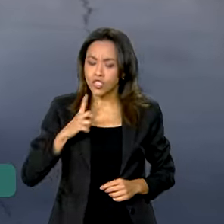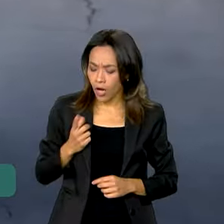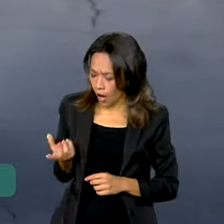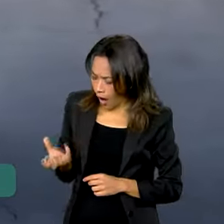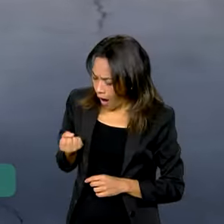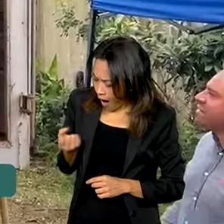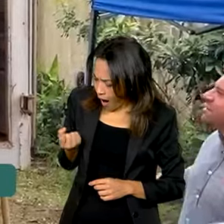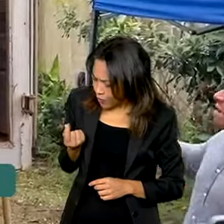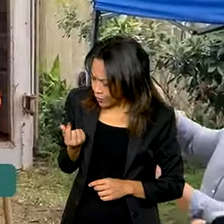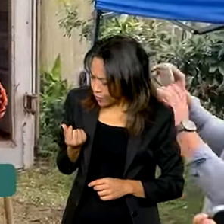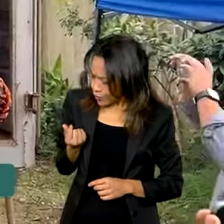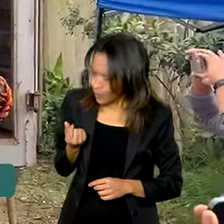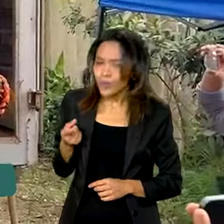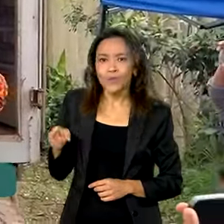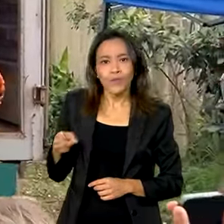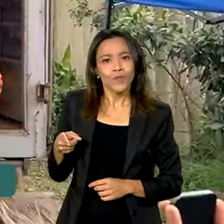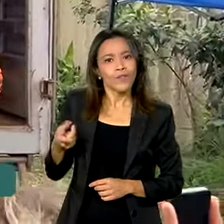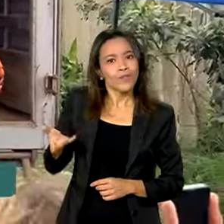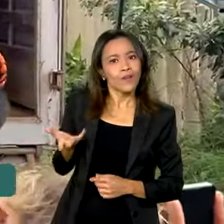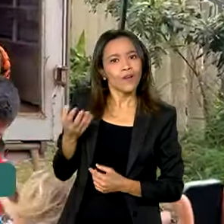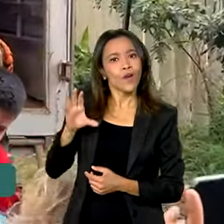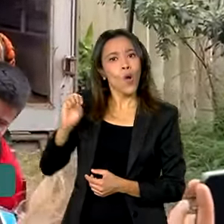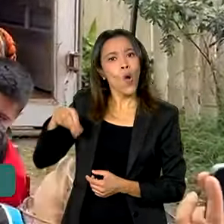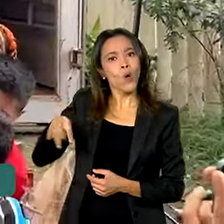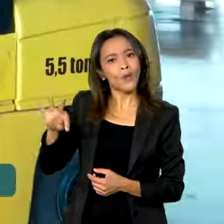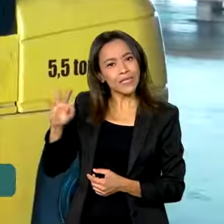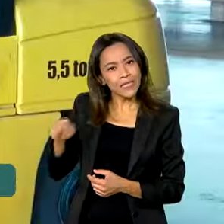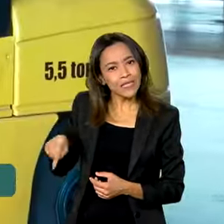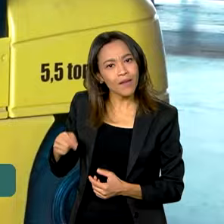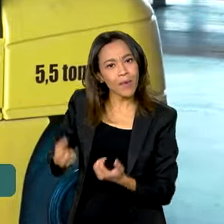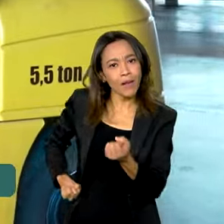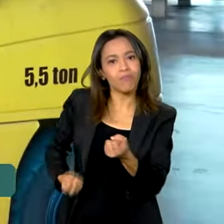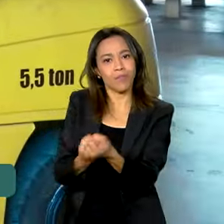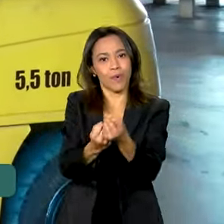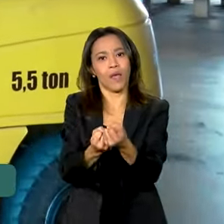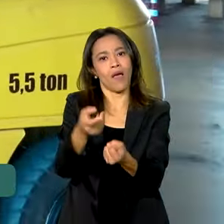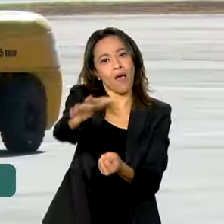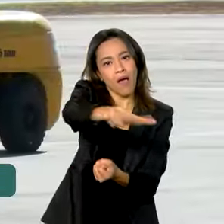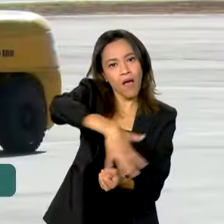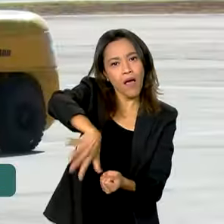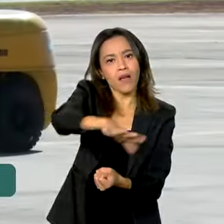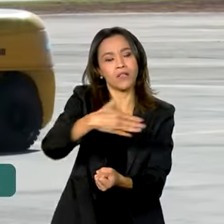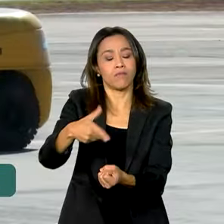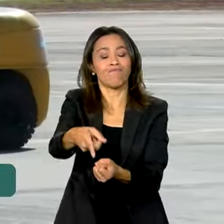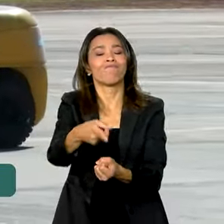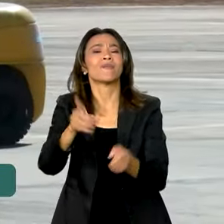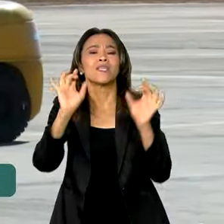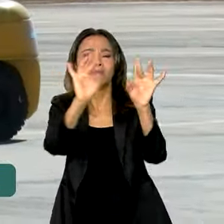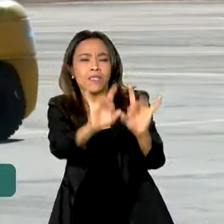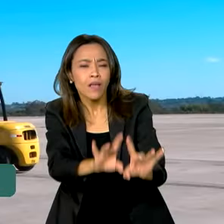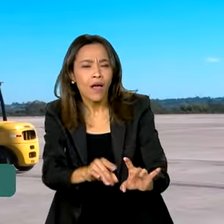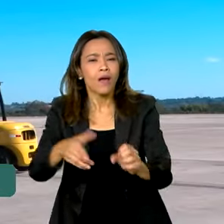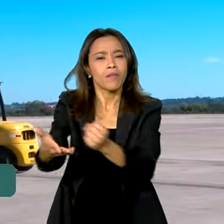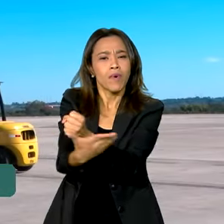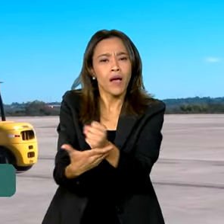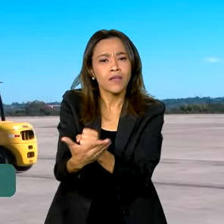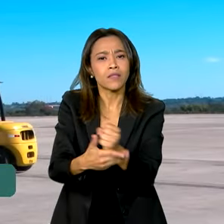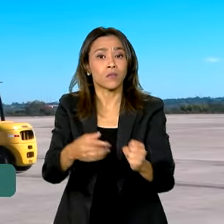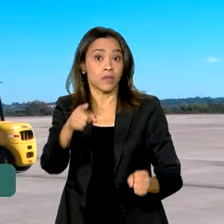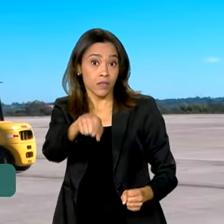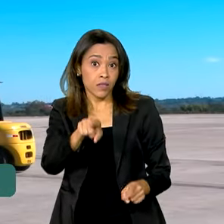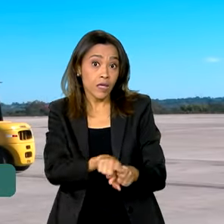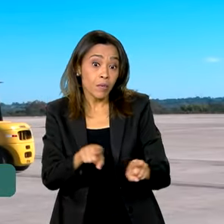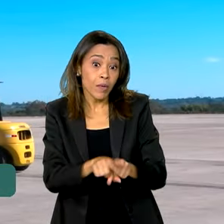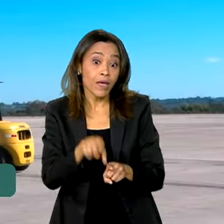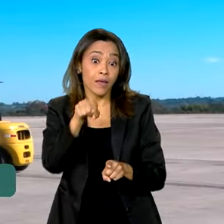em contas correntes dos blocos de proteção social básica e especial, piso variável